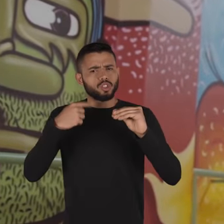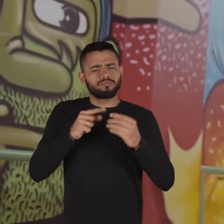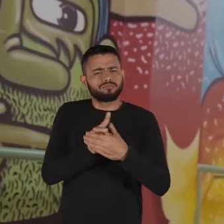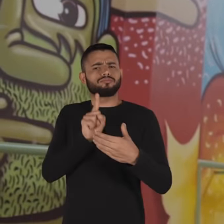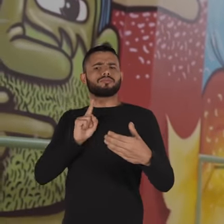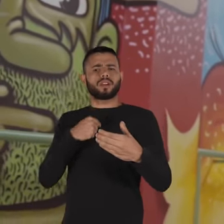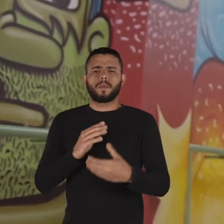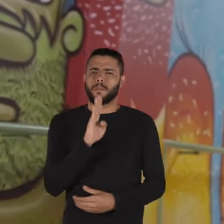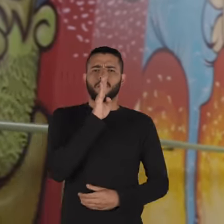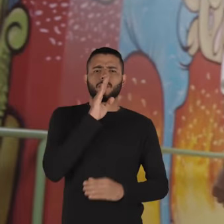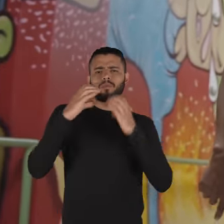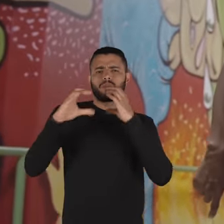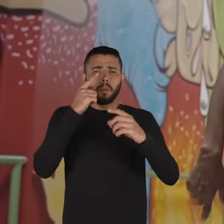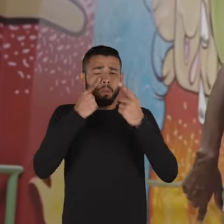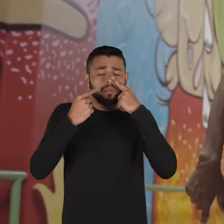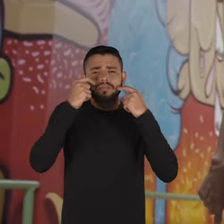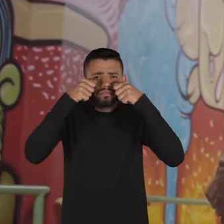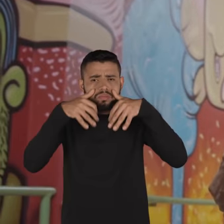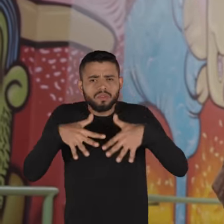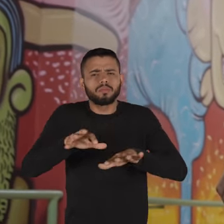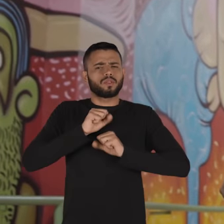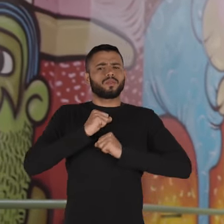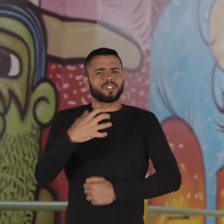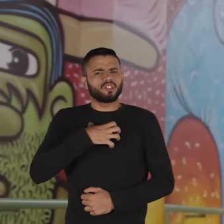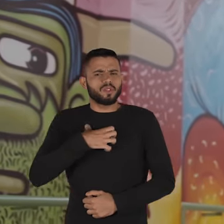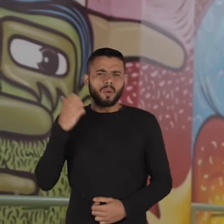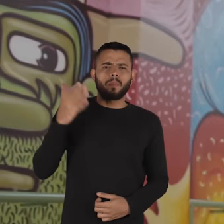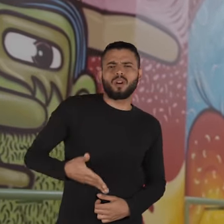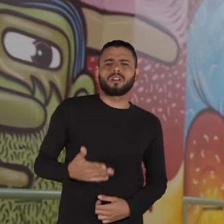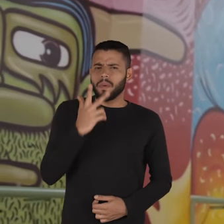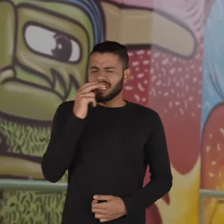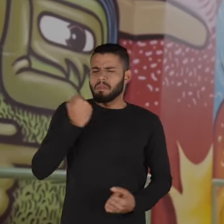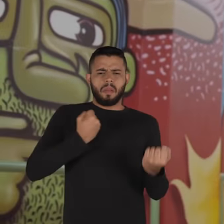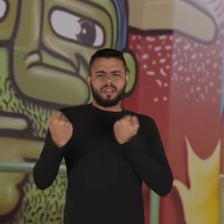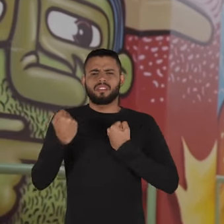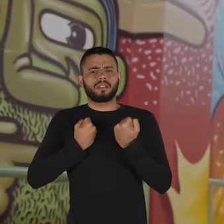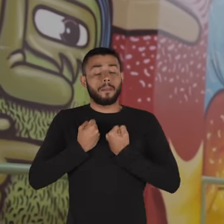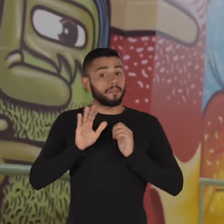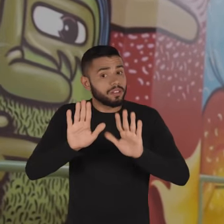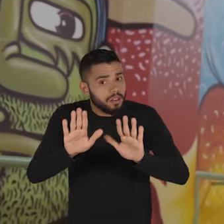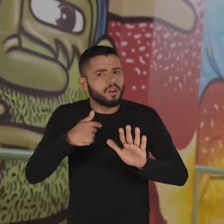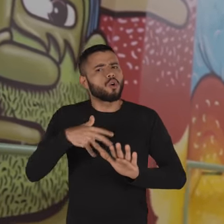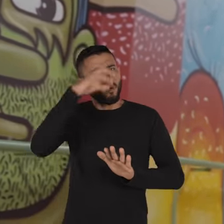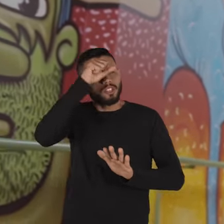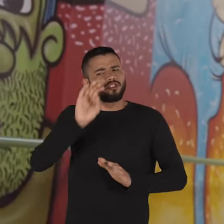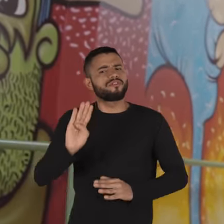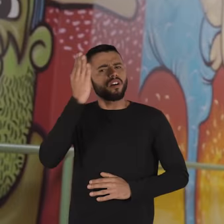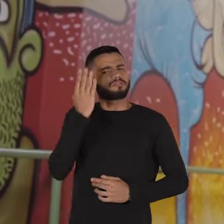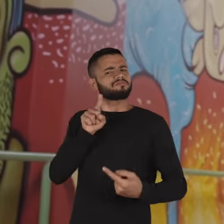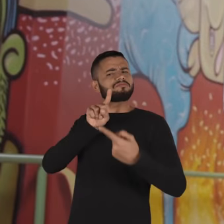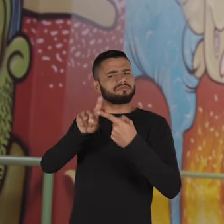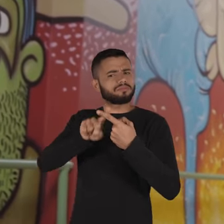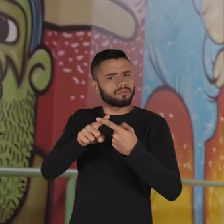eu vou ficar de canto. Eu calareio meu canto enquanto o meu pranto não dissolve o sentimento dessa porra que vem me matando. Mas ó eu aprendi a ser falso